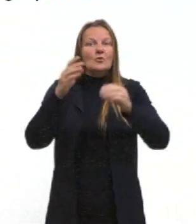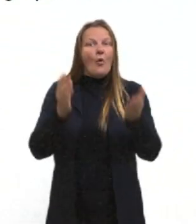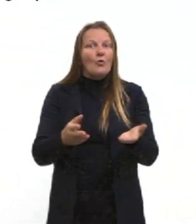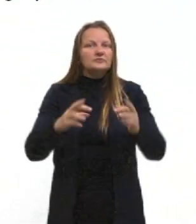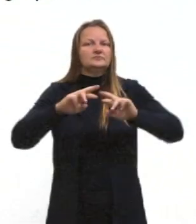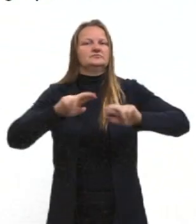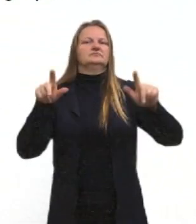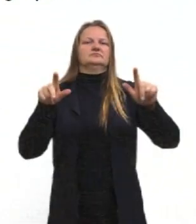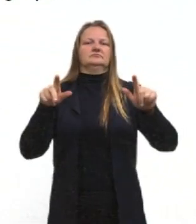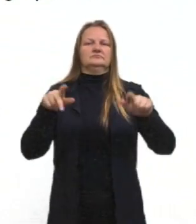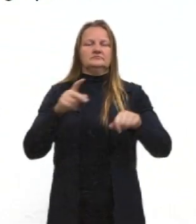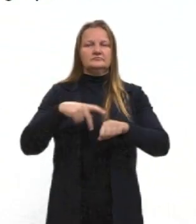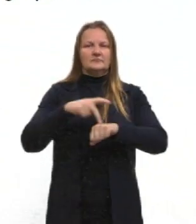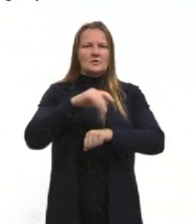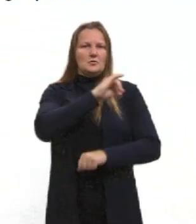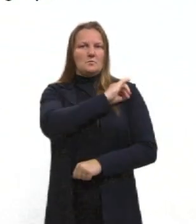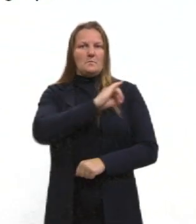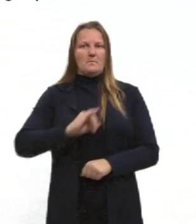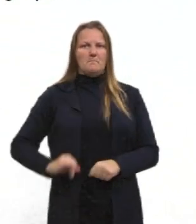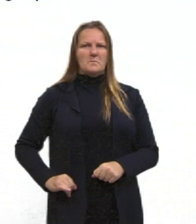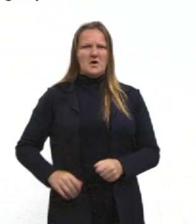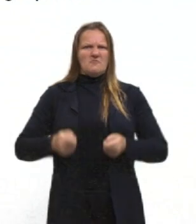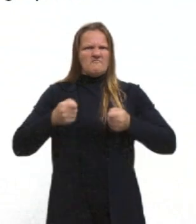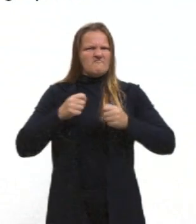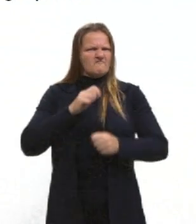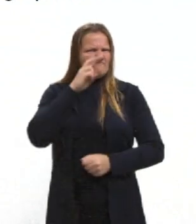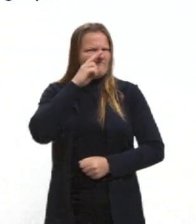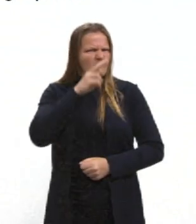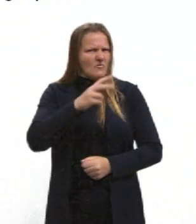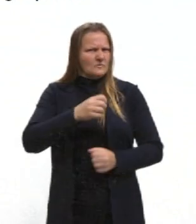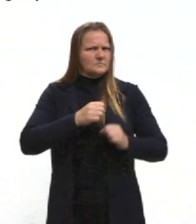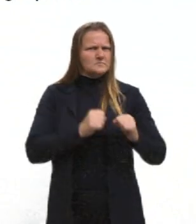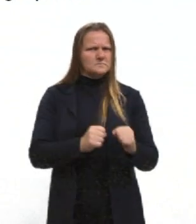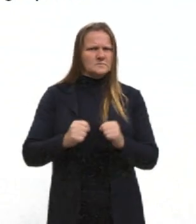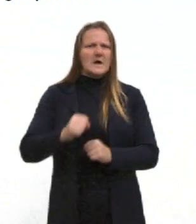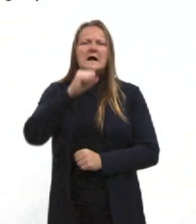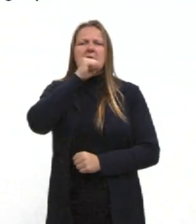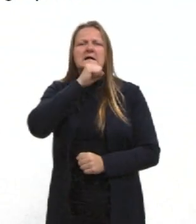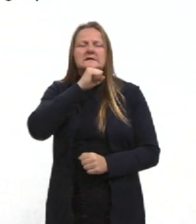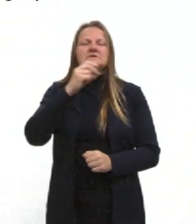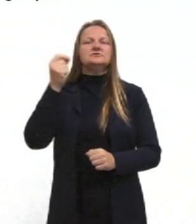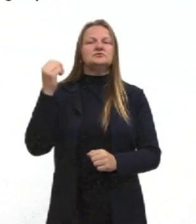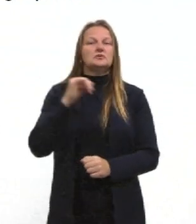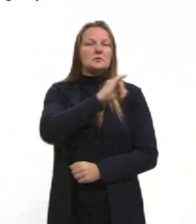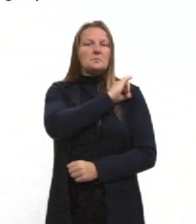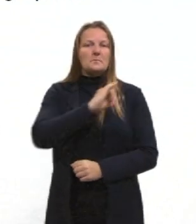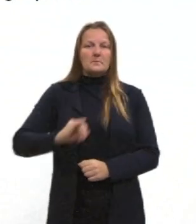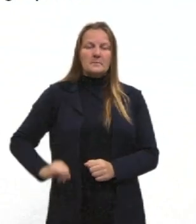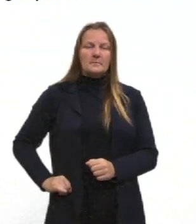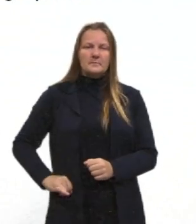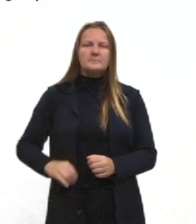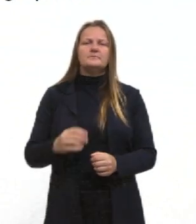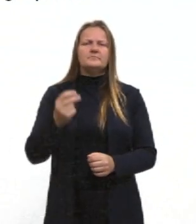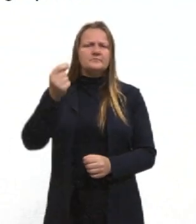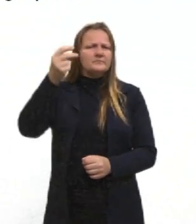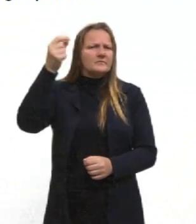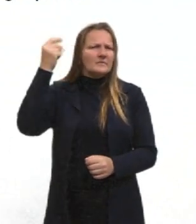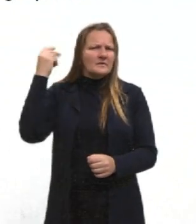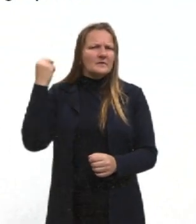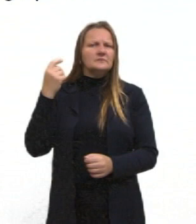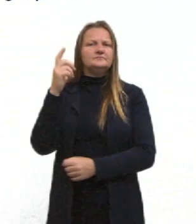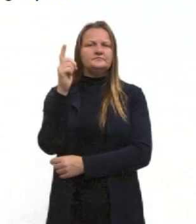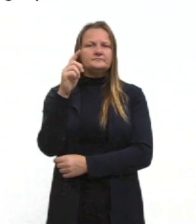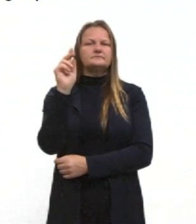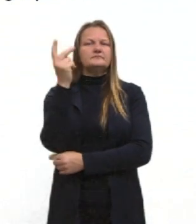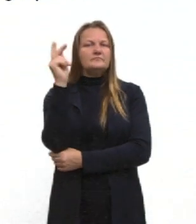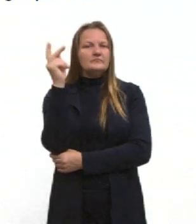eram impérios, né, relacionados a isso. Só que esses impérios a gente viu que, nas aulas de geografia e